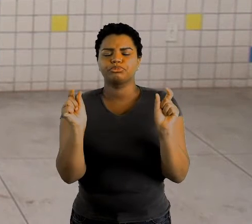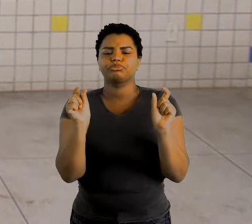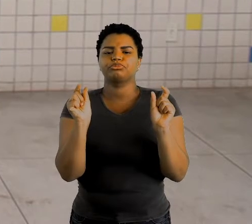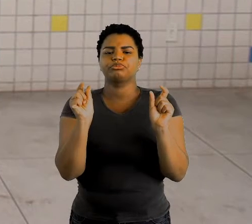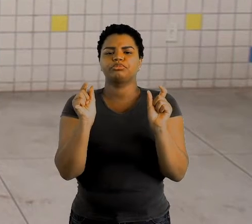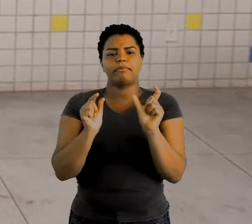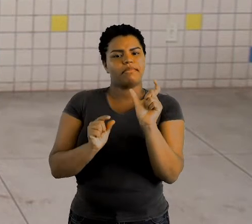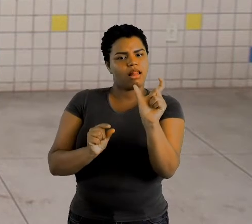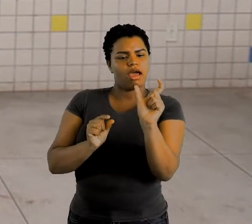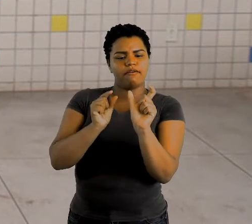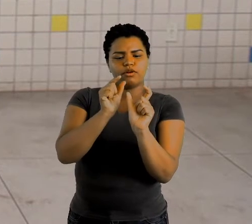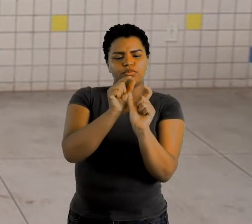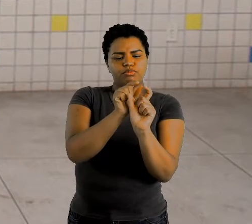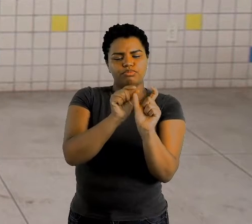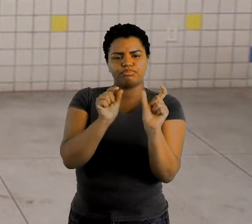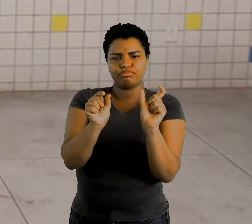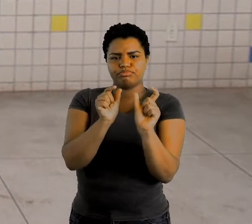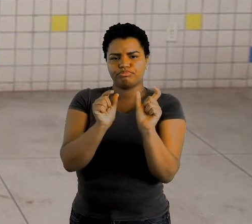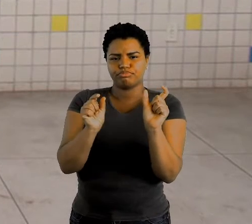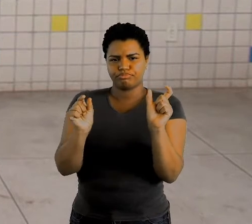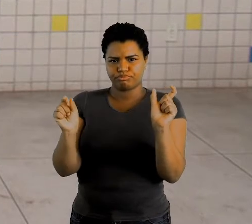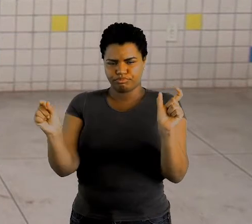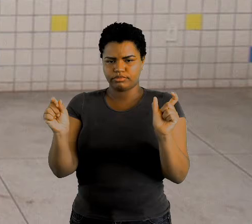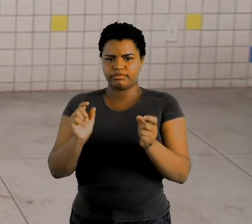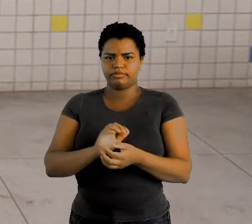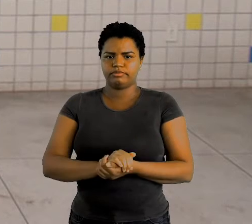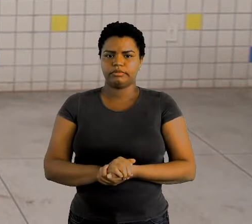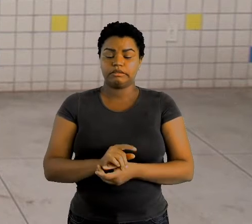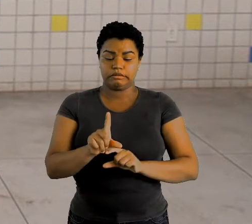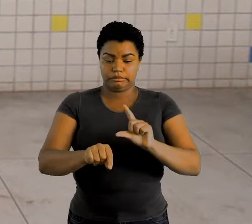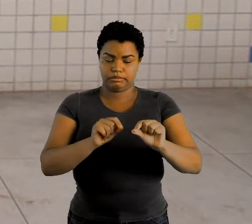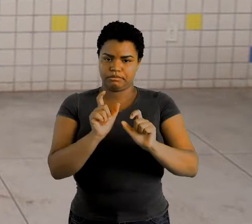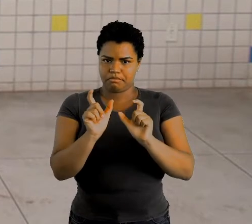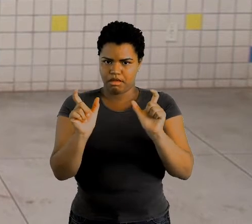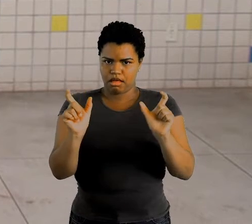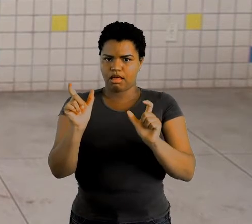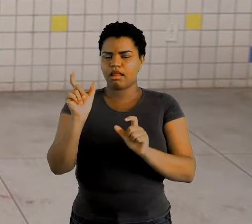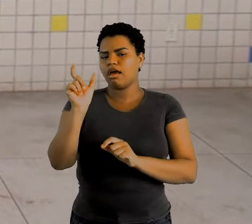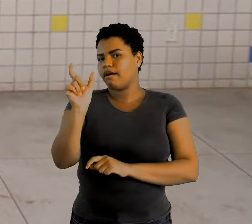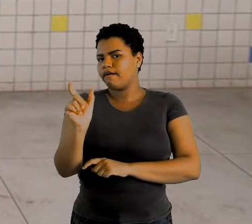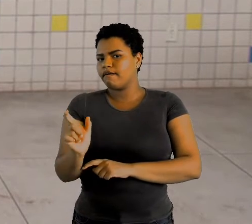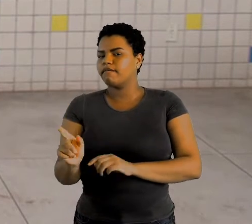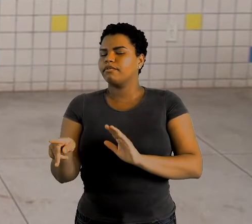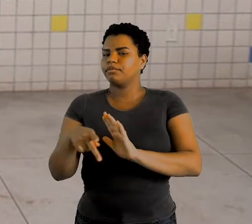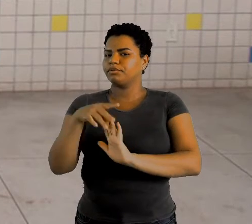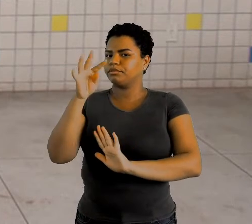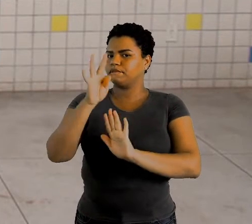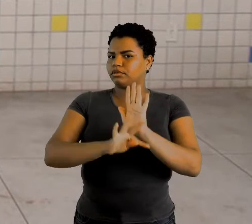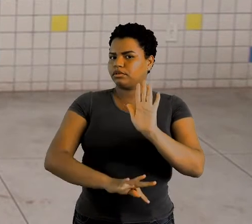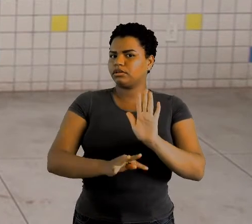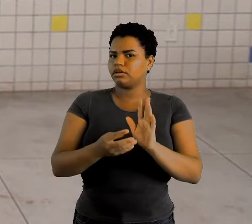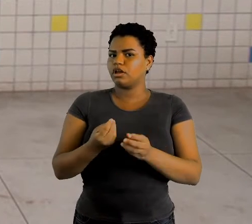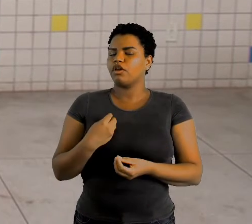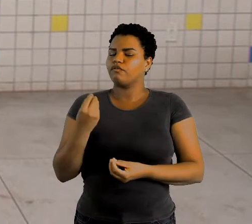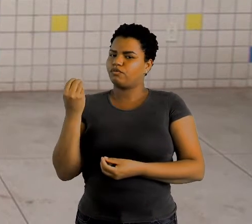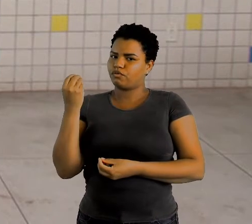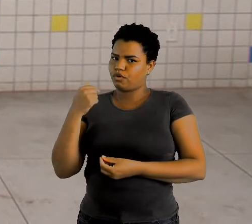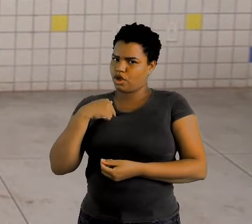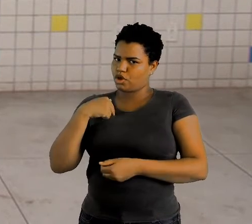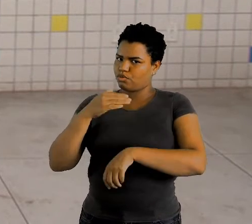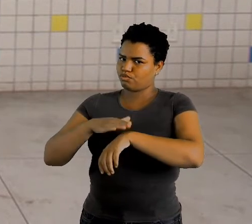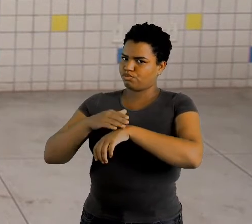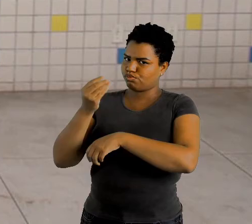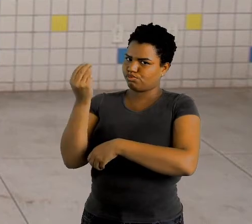Ok? Então a gente vai escolher umas palavrinhas do texto. Vamos colocar. Eu vou colocar aqui na lousa